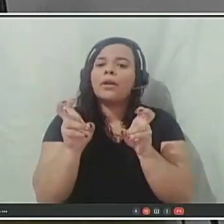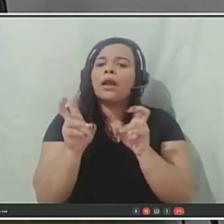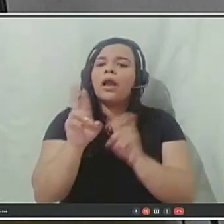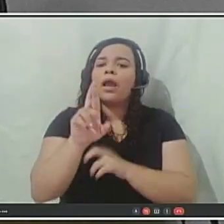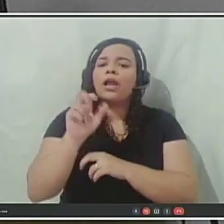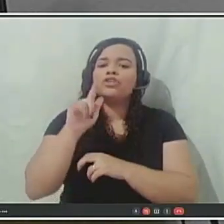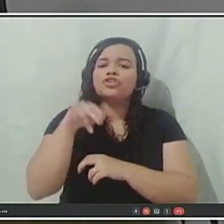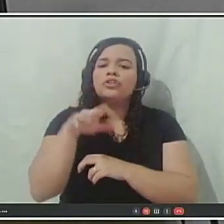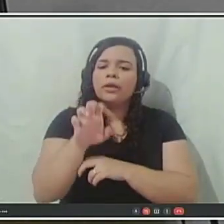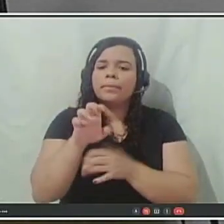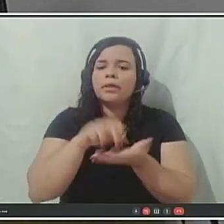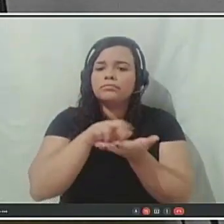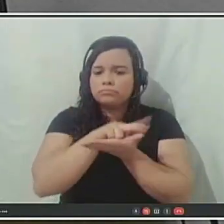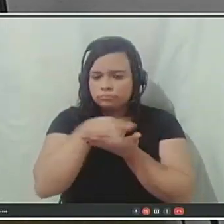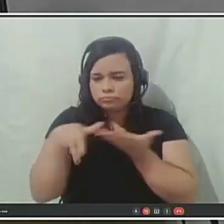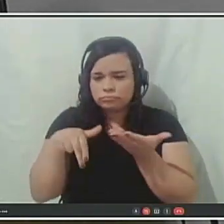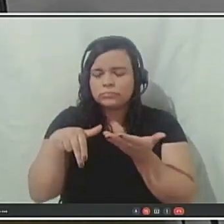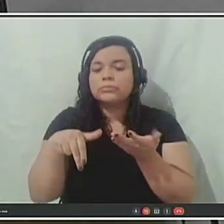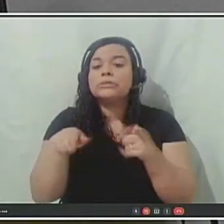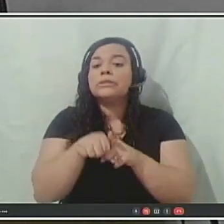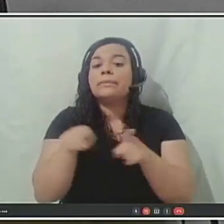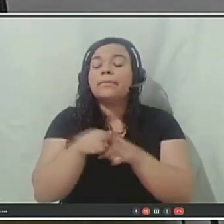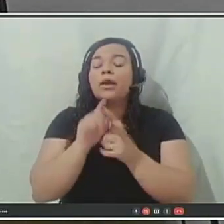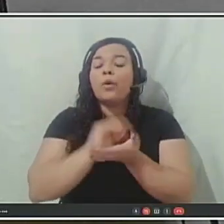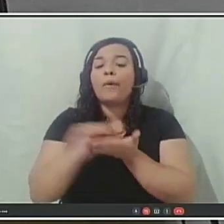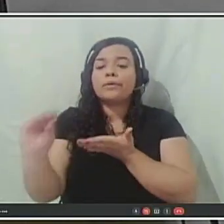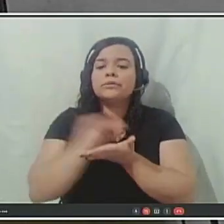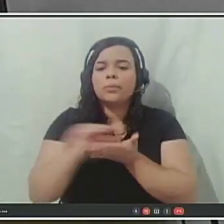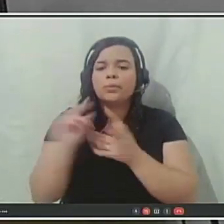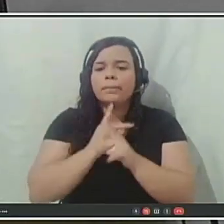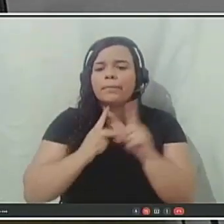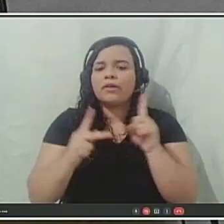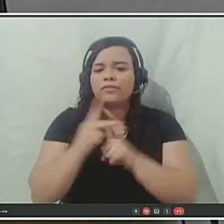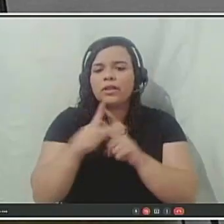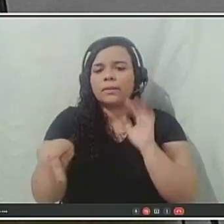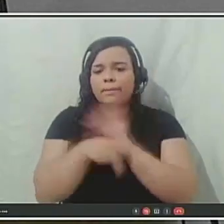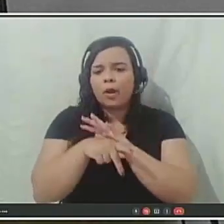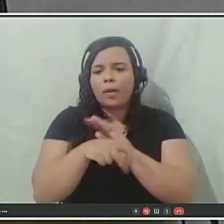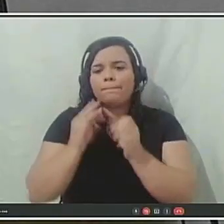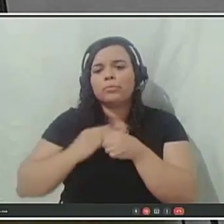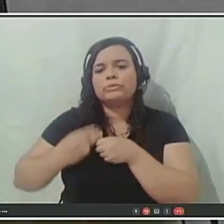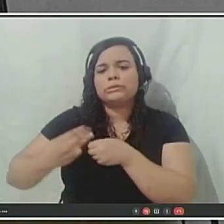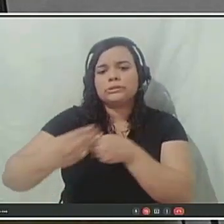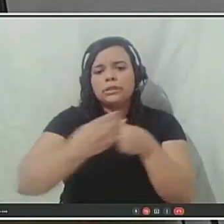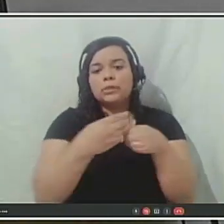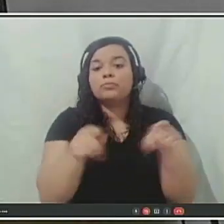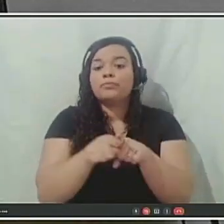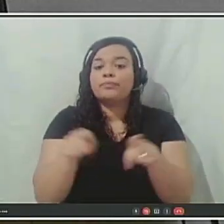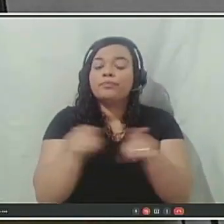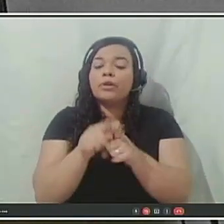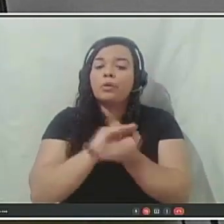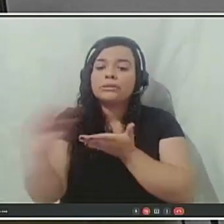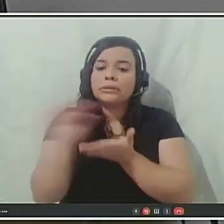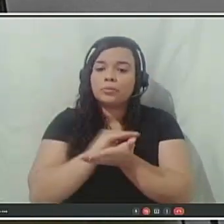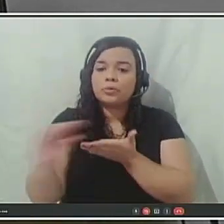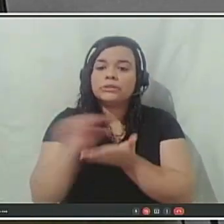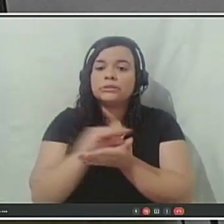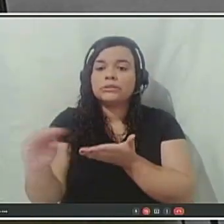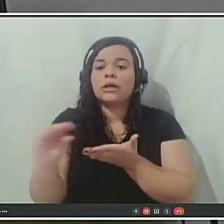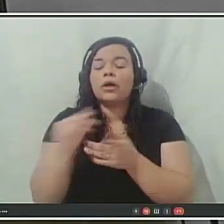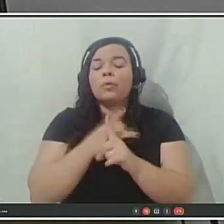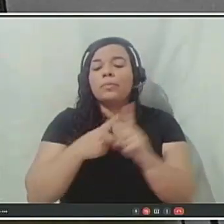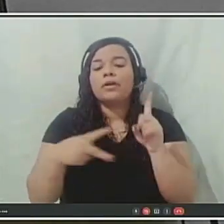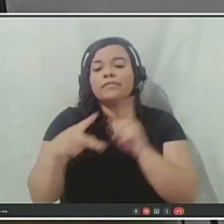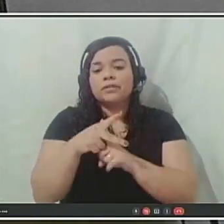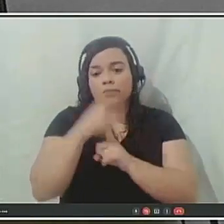Vitória, as seguintes. Contribuição previdenciária do município, contribuição previdenciária dos segurados ativos, contribuição